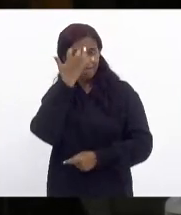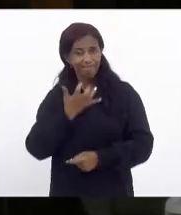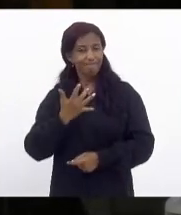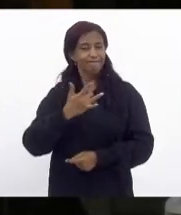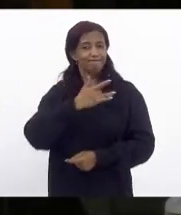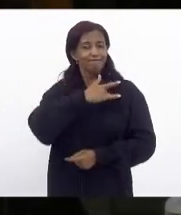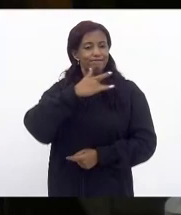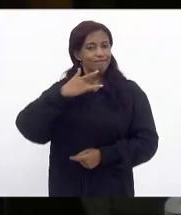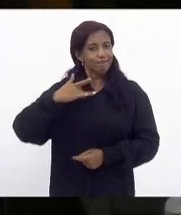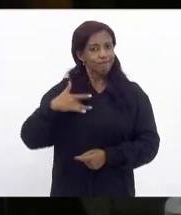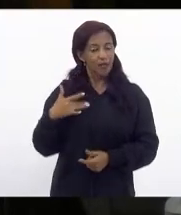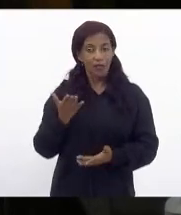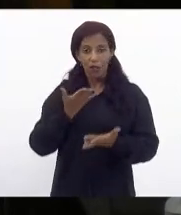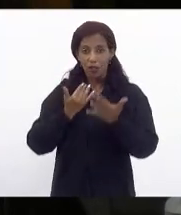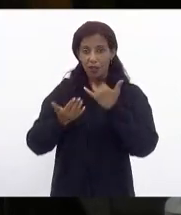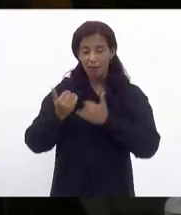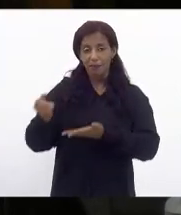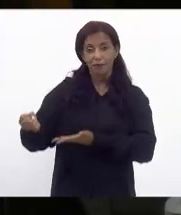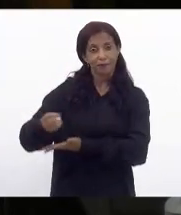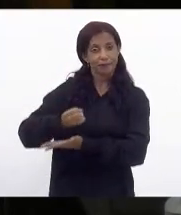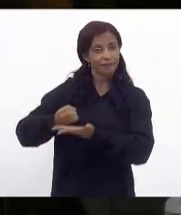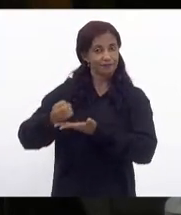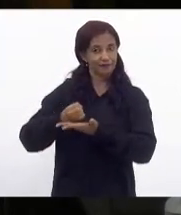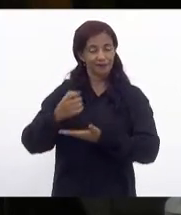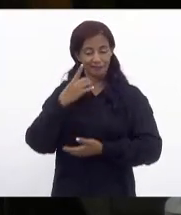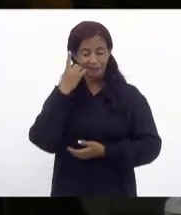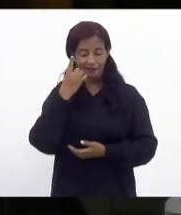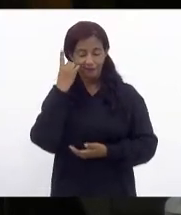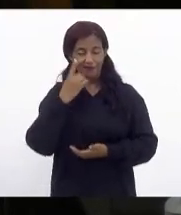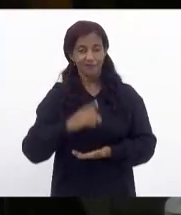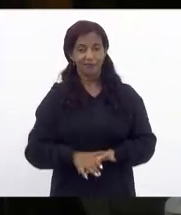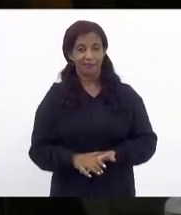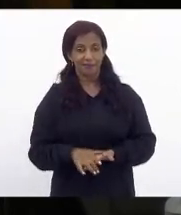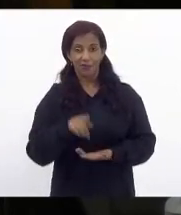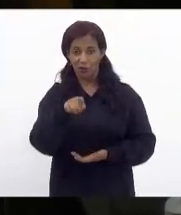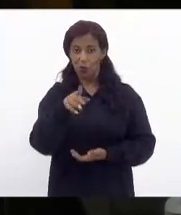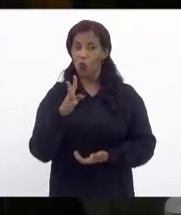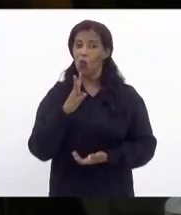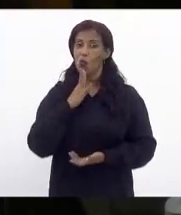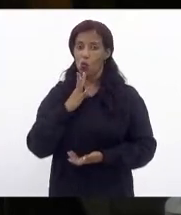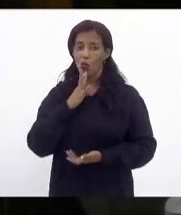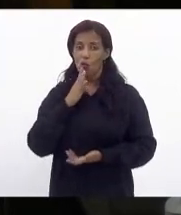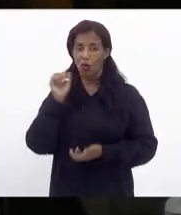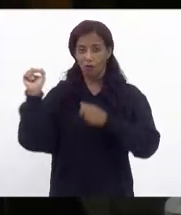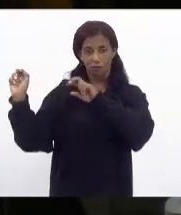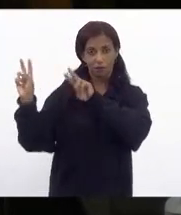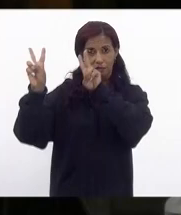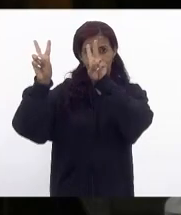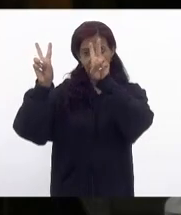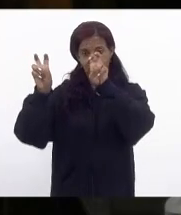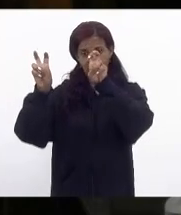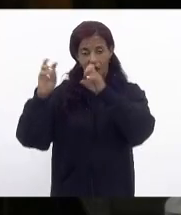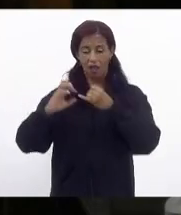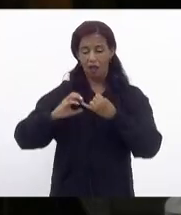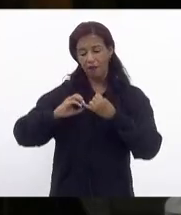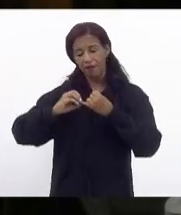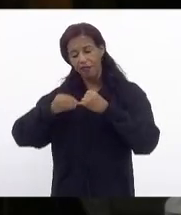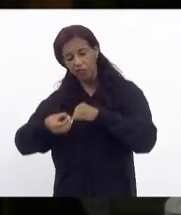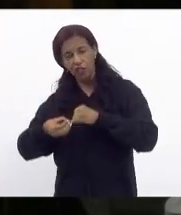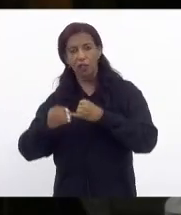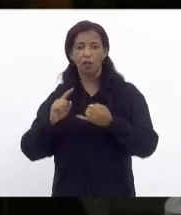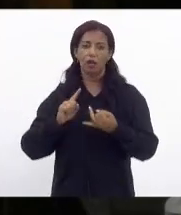a nossa alimentação básica deputada Lucinha e a senhora conhece esse tema que seria o feijão